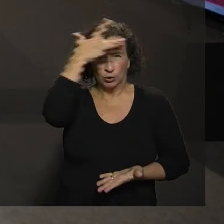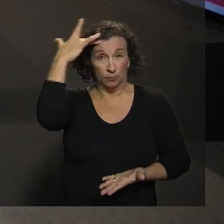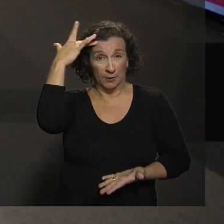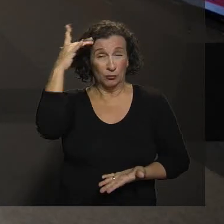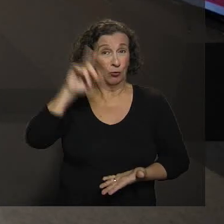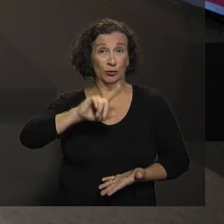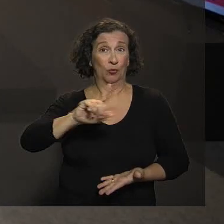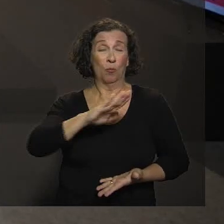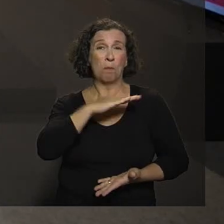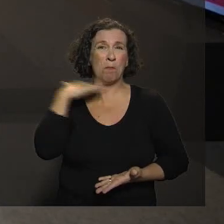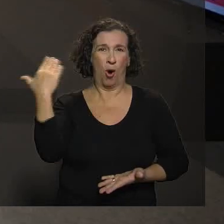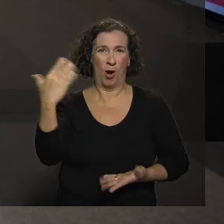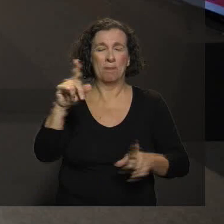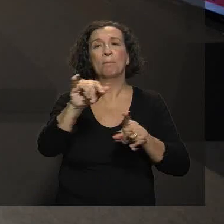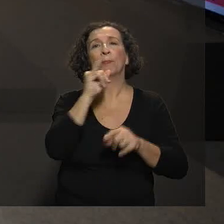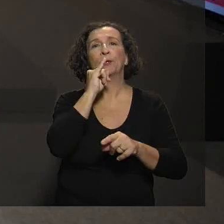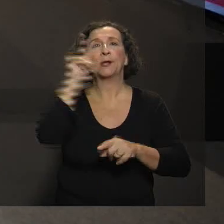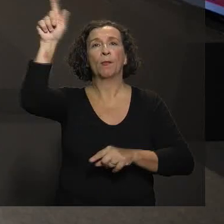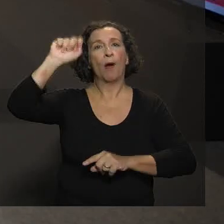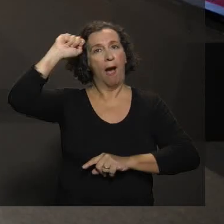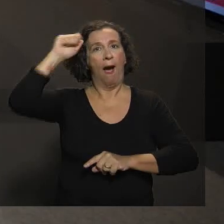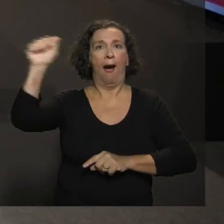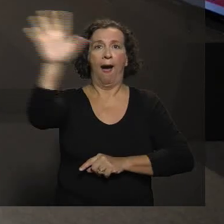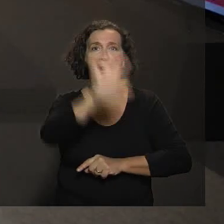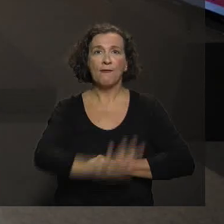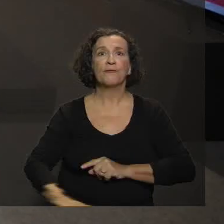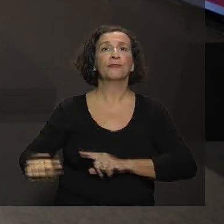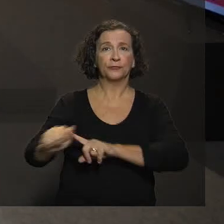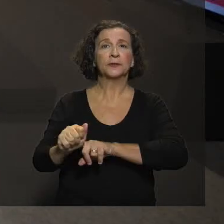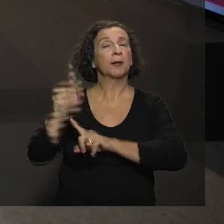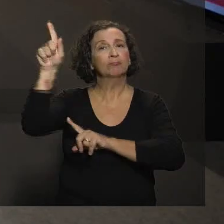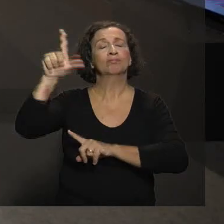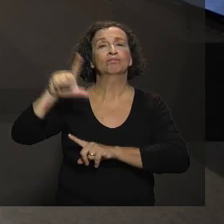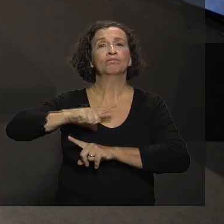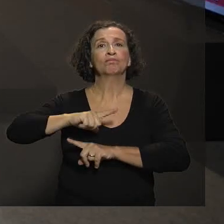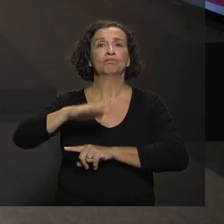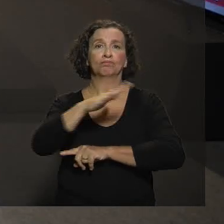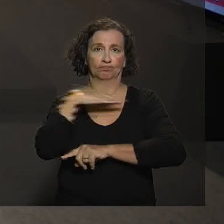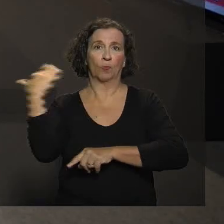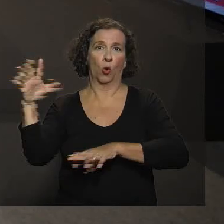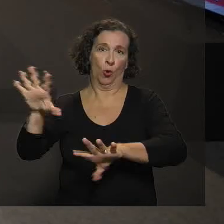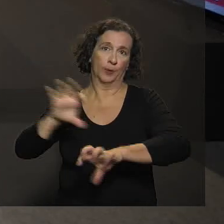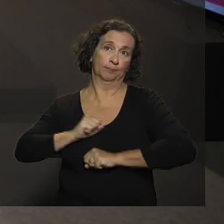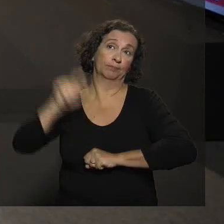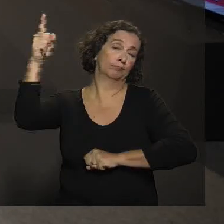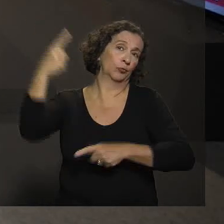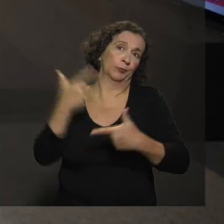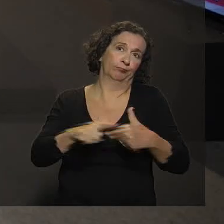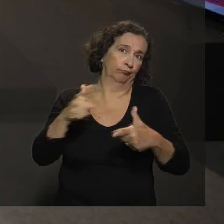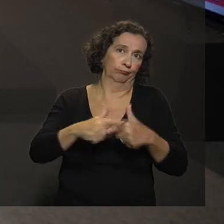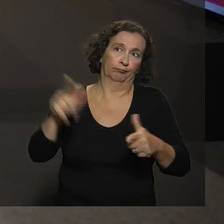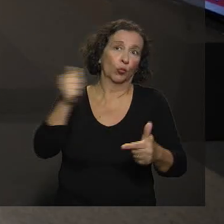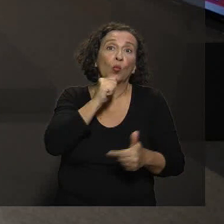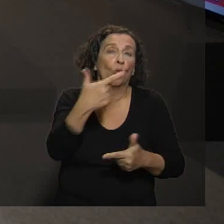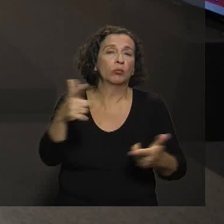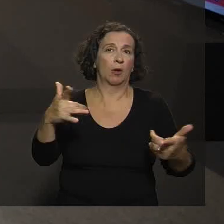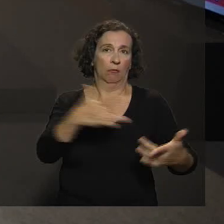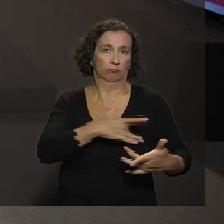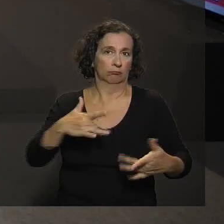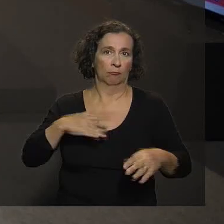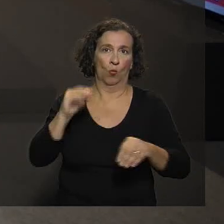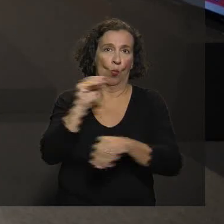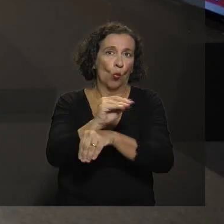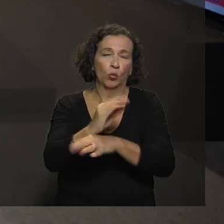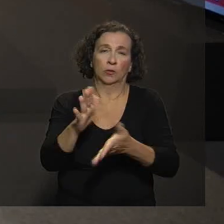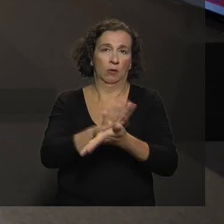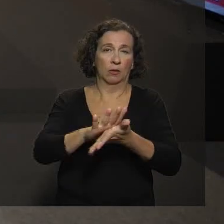diferente se o sarampo acontecer na África, onde as pessoas não têm acesso ao saneamento, à alimentação adequada. Na África se morre mais do que se morre de sarampo